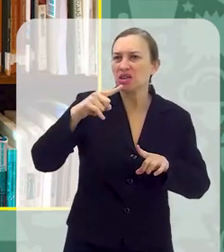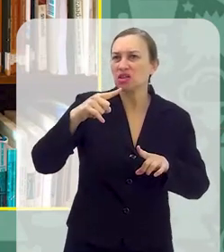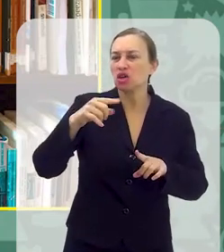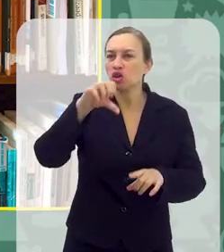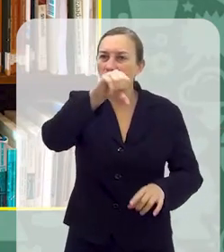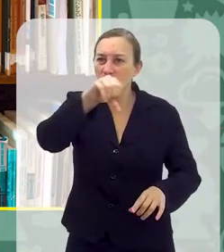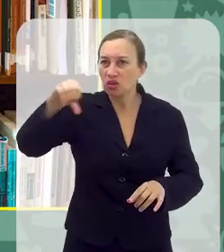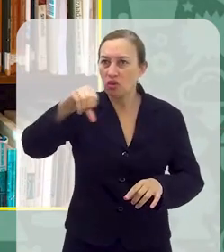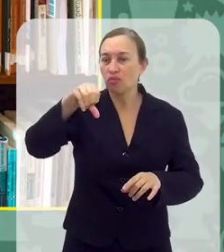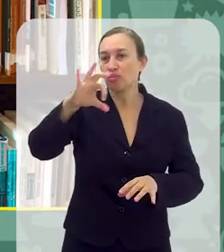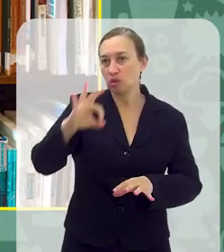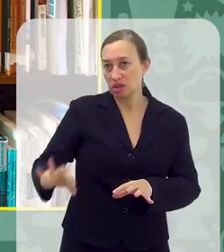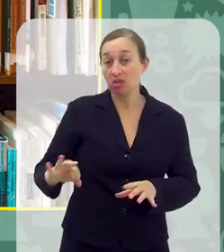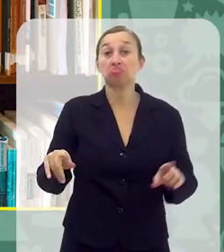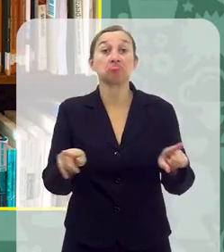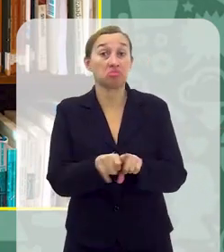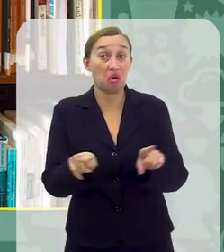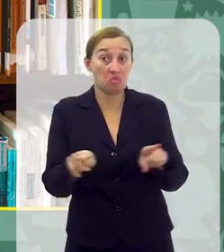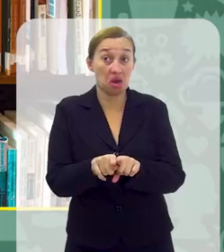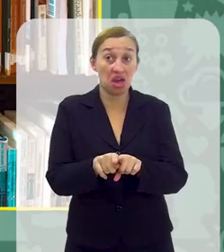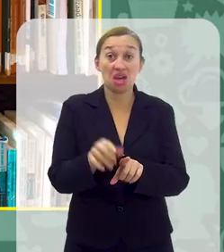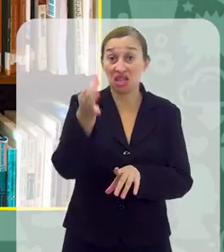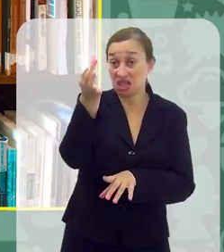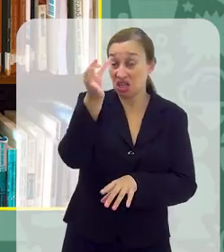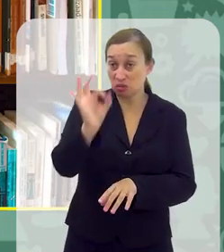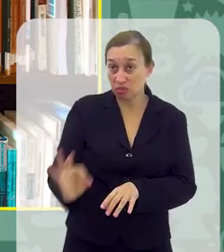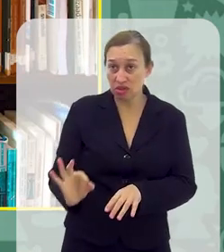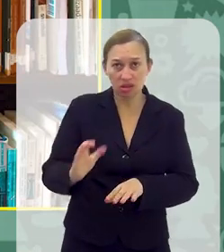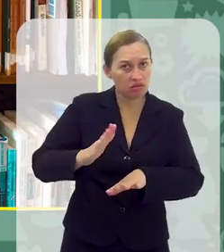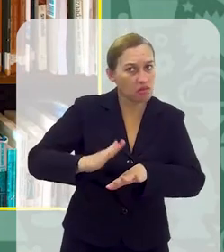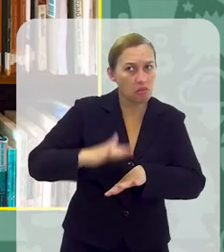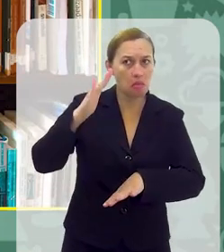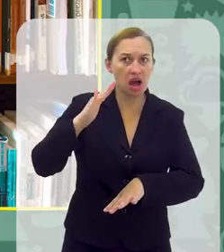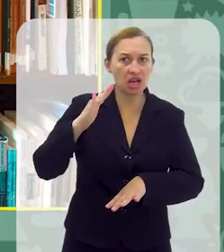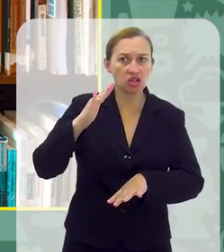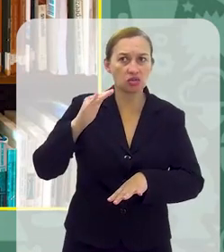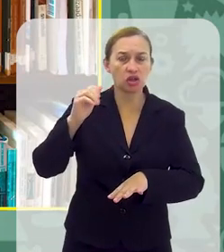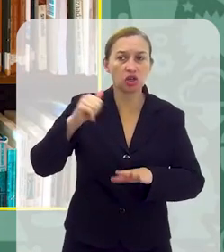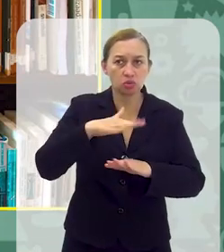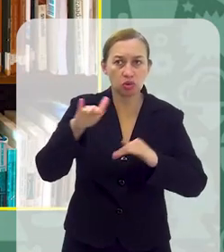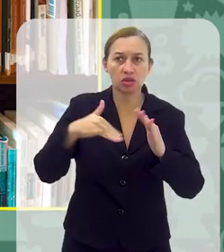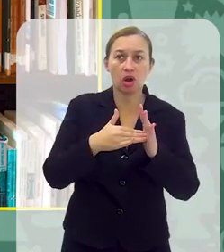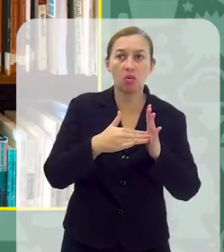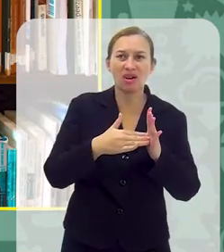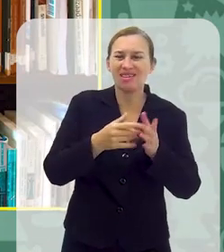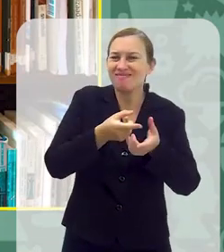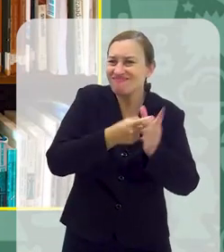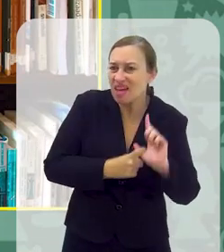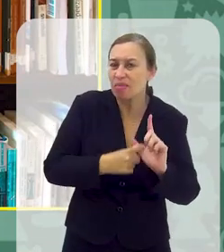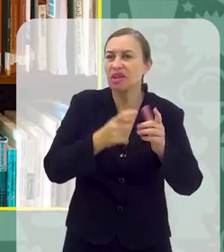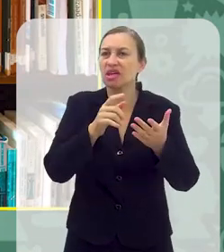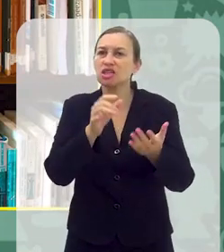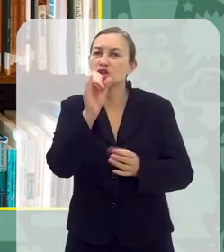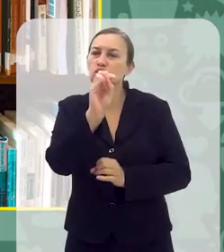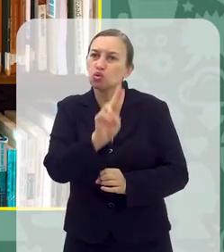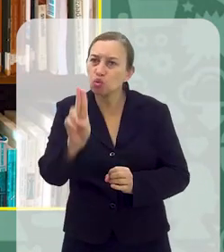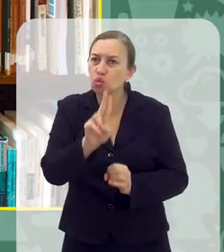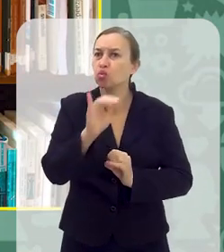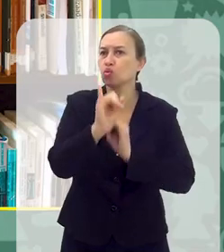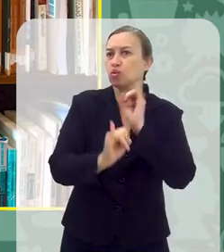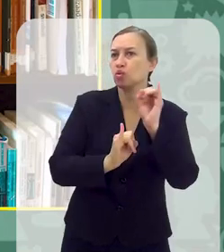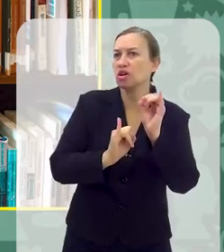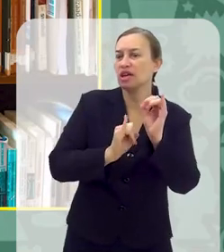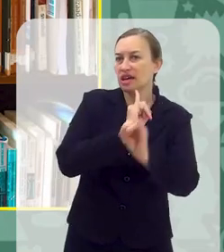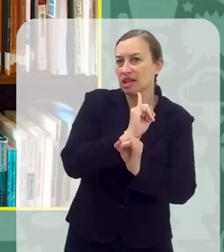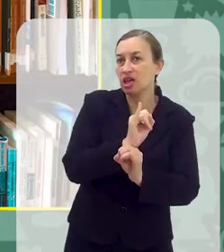99%, o que também é 6% acima da média global. Essa dependência da internet já tem